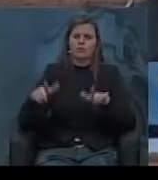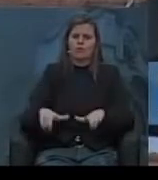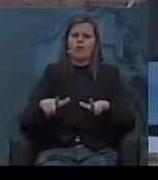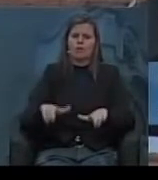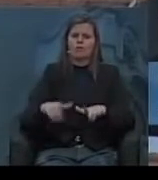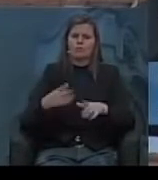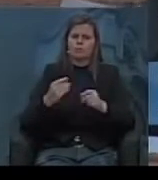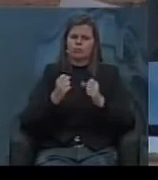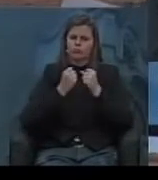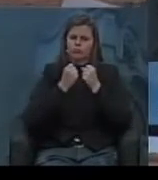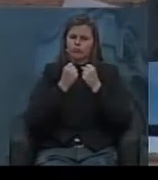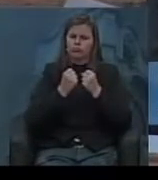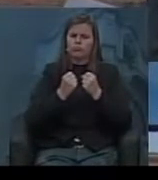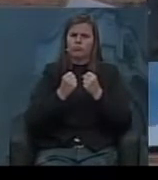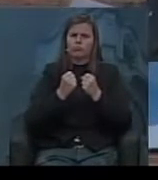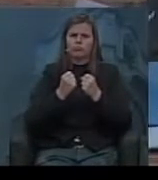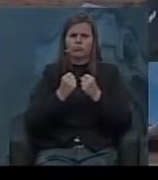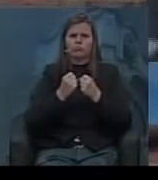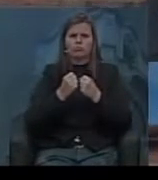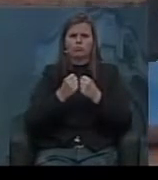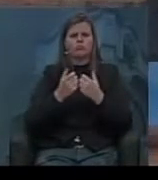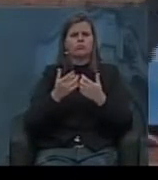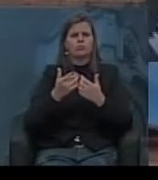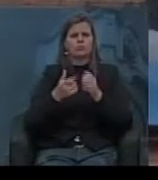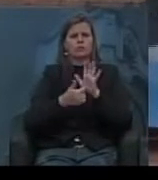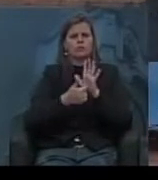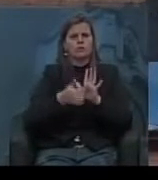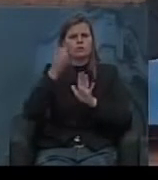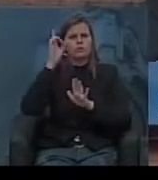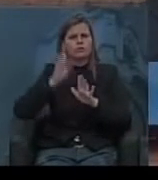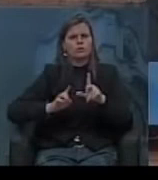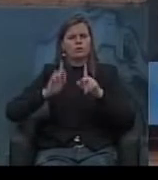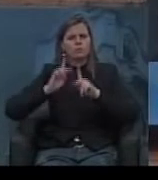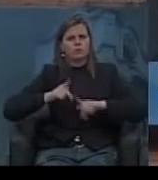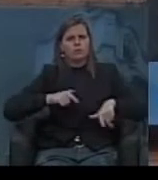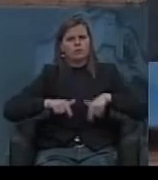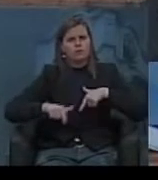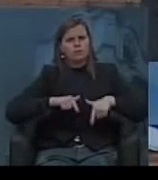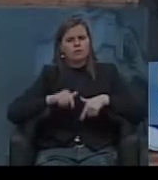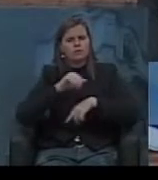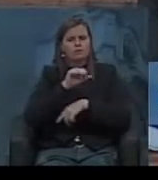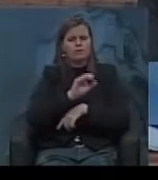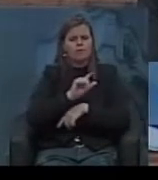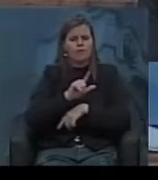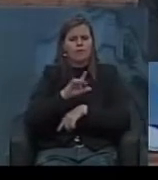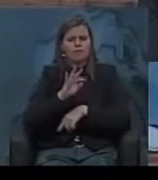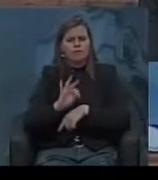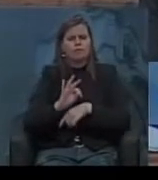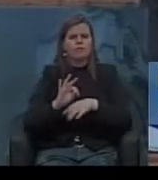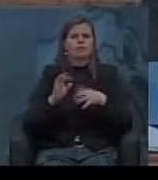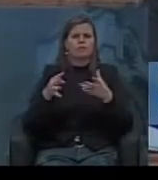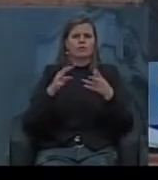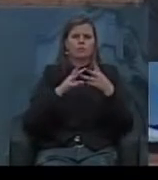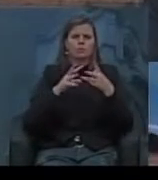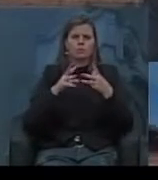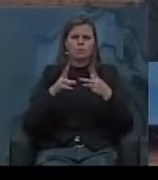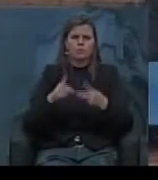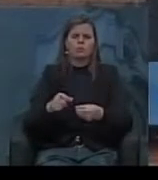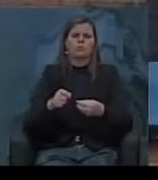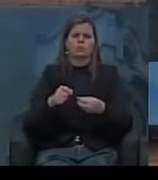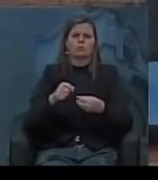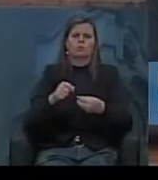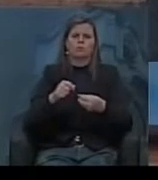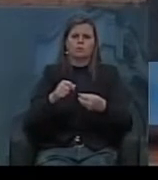firme com os direitos dos trabalhadores a CLT com todo um legado